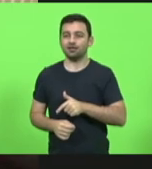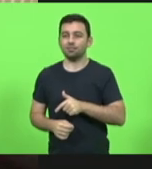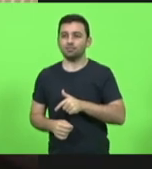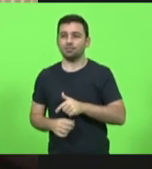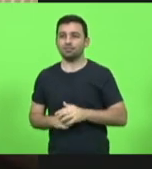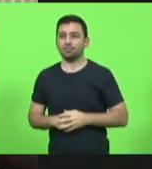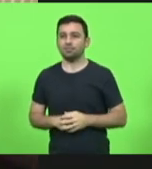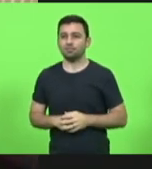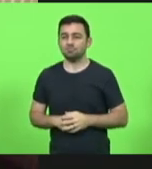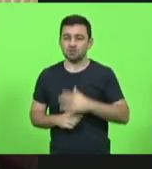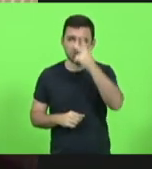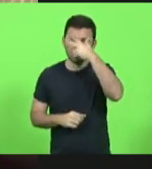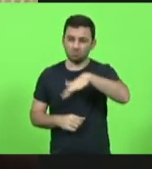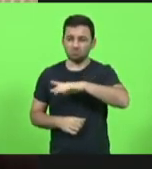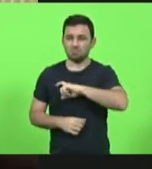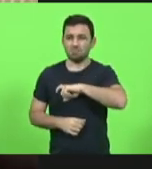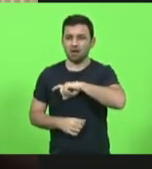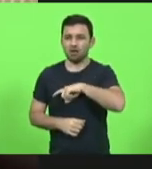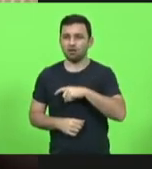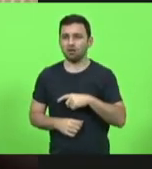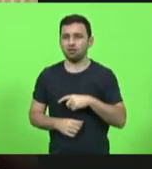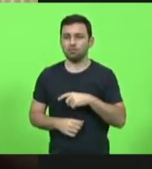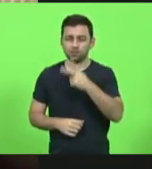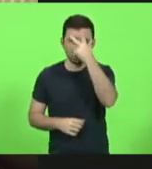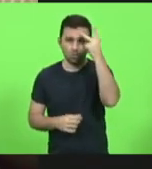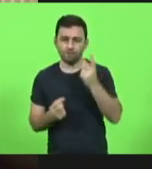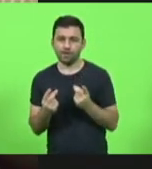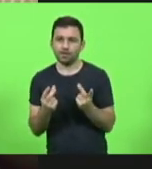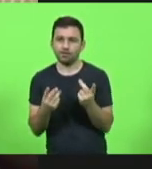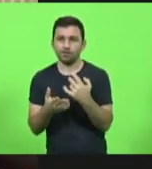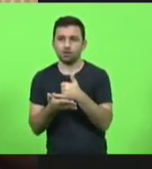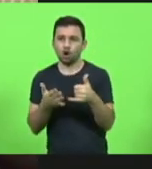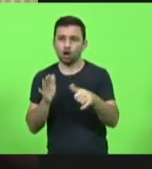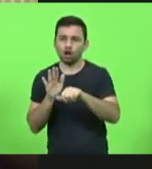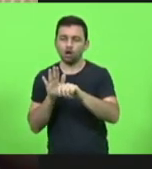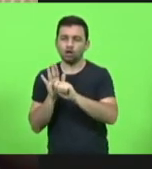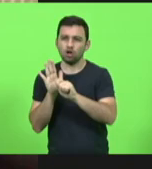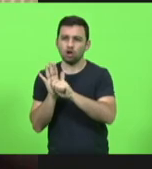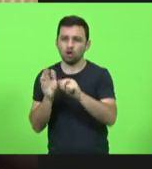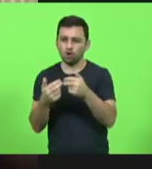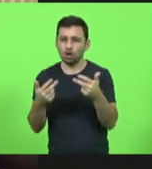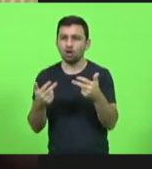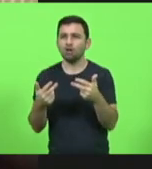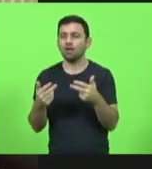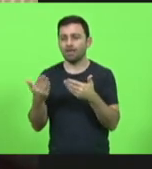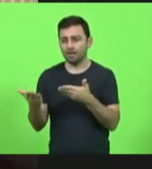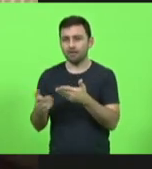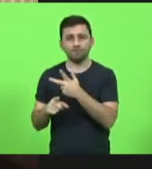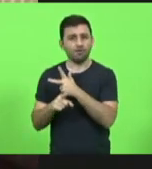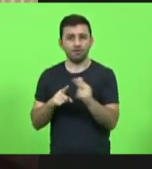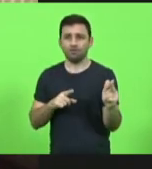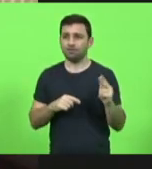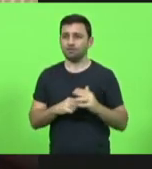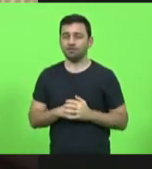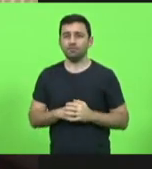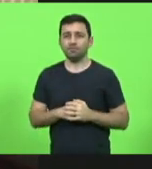Quem ganha é o traficante. Essa é a segurança pública que nós queremos em Santa Catarina?